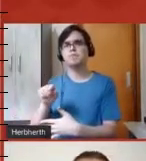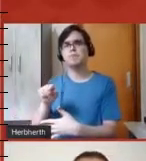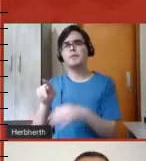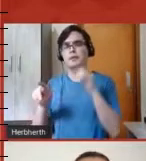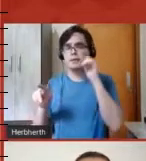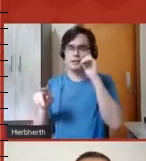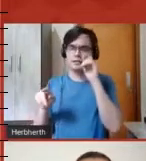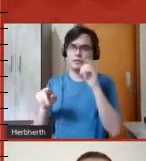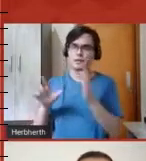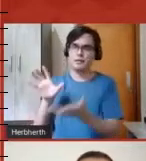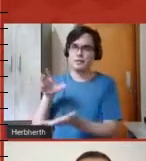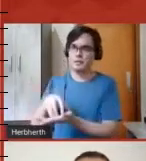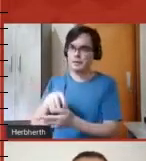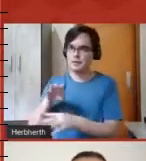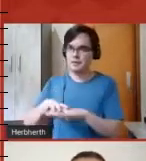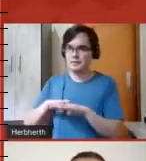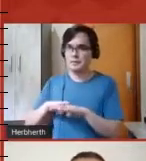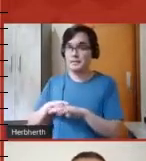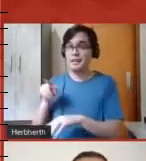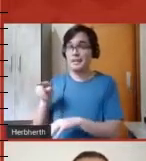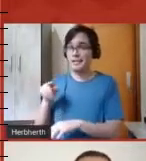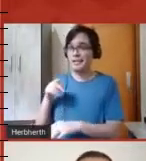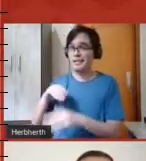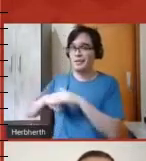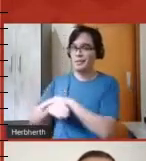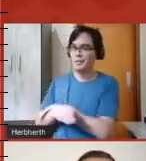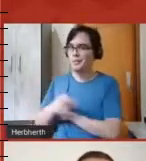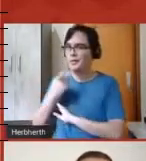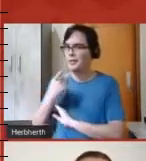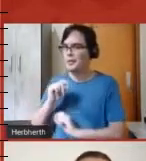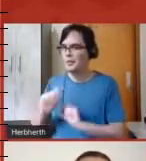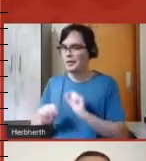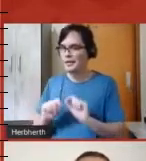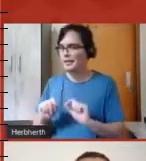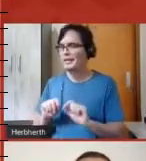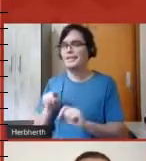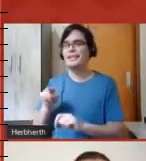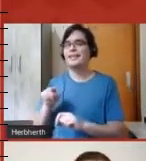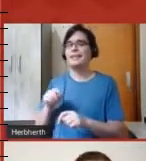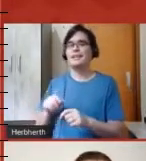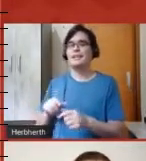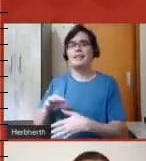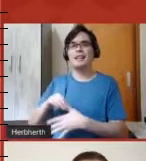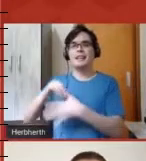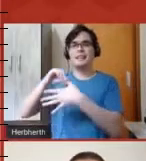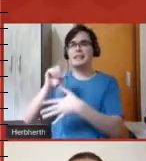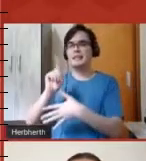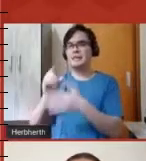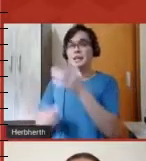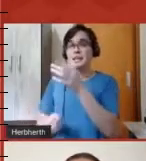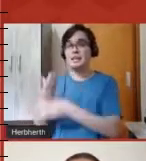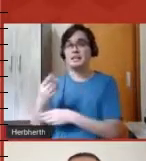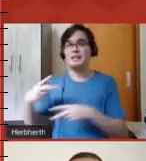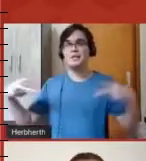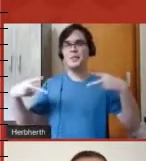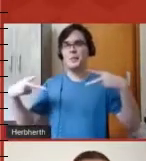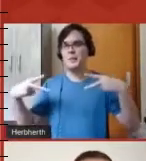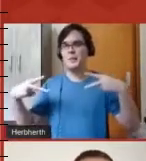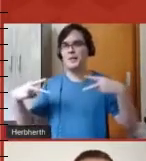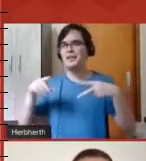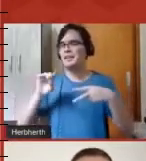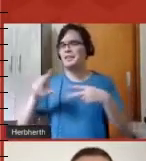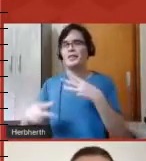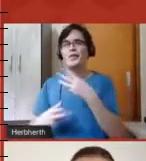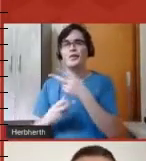líder da equipe, ele só era o cara que gerava o link do MIT para a gente fazer nossas reuniões, mas, com